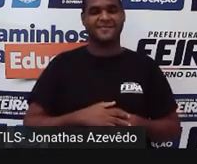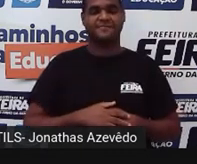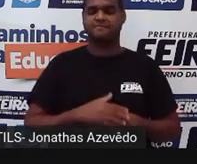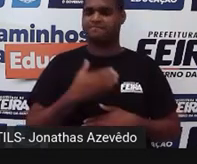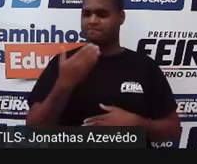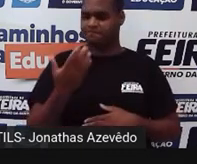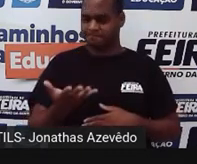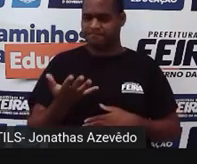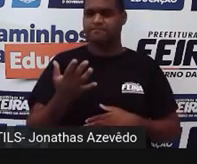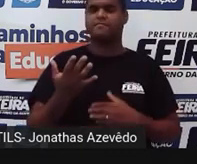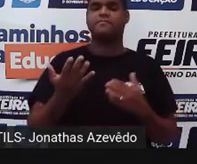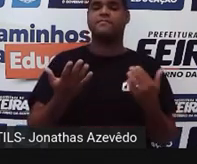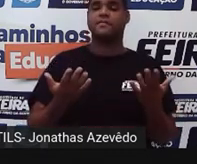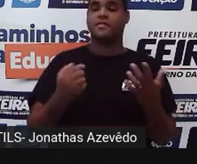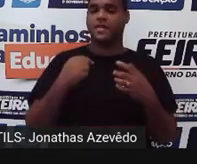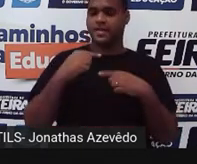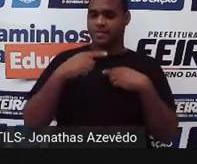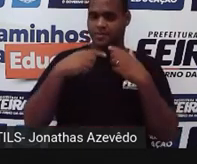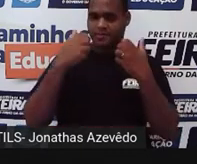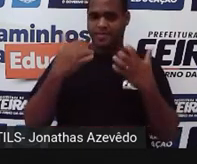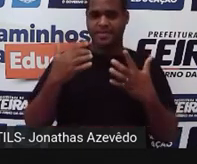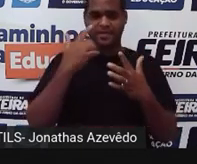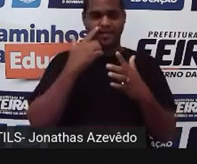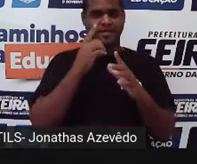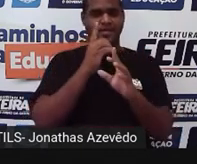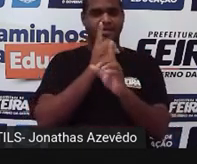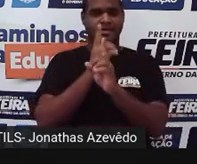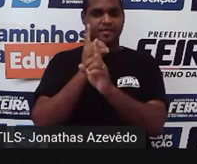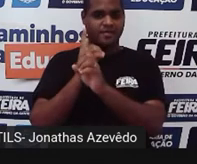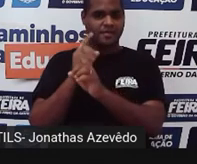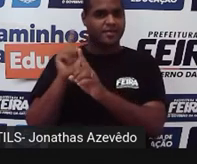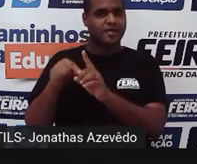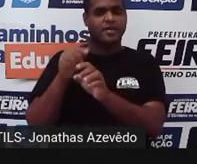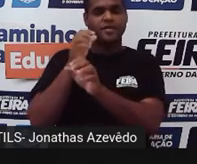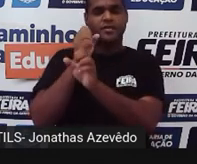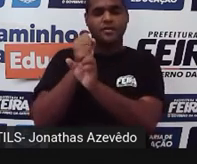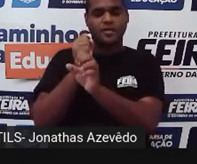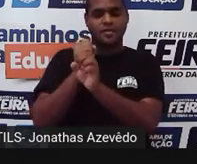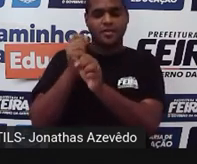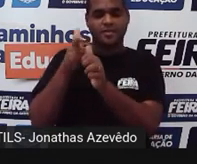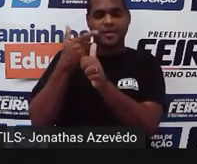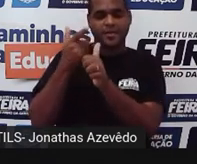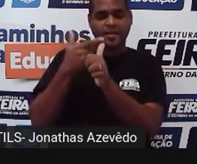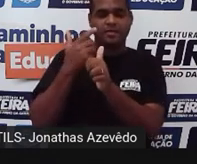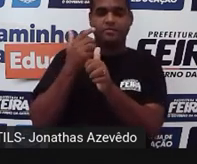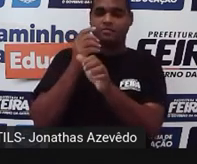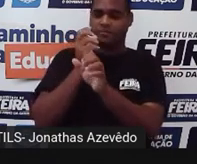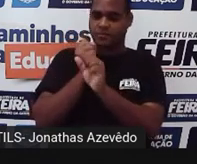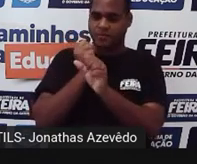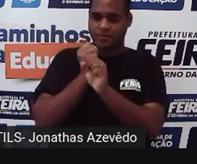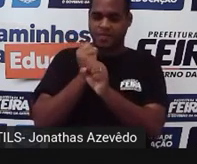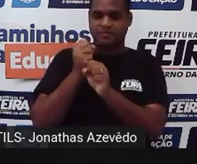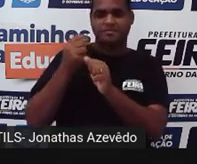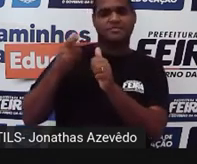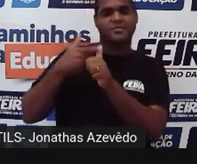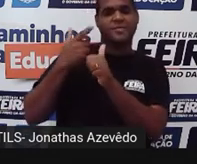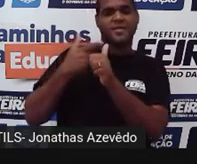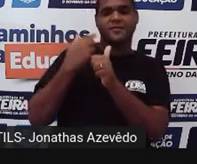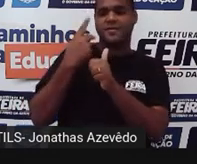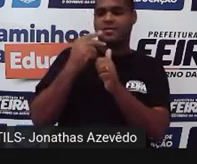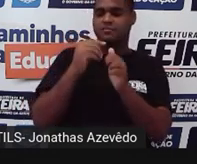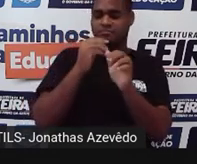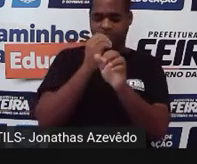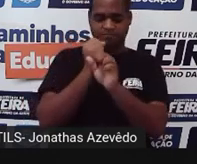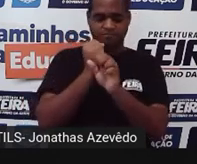Então, depois que você acha aquele total, aquele primeiro cálculo que você fez,